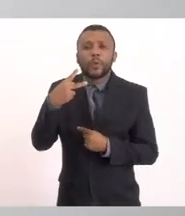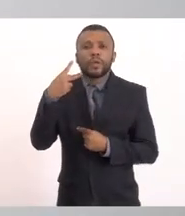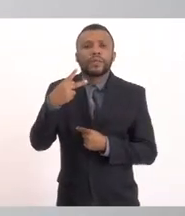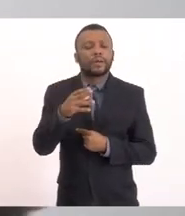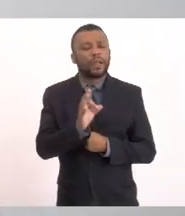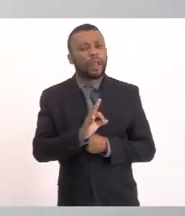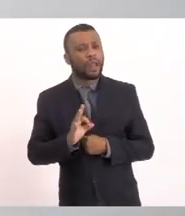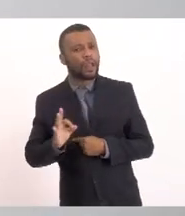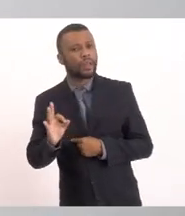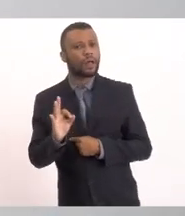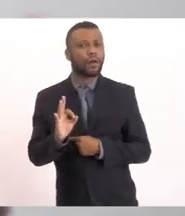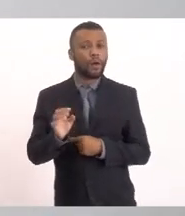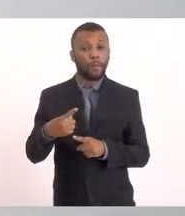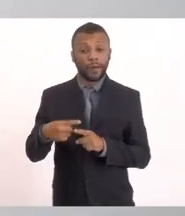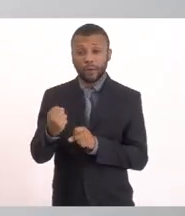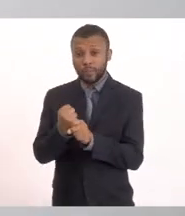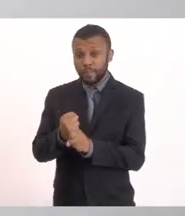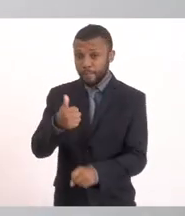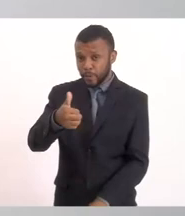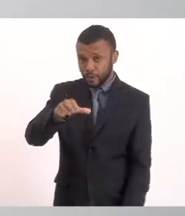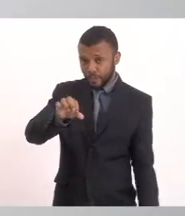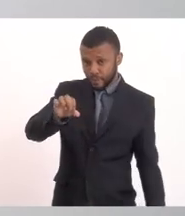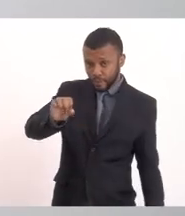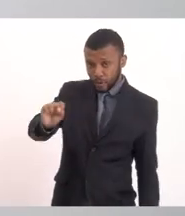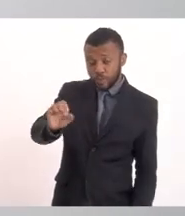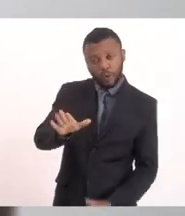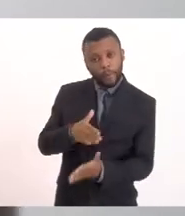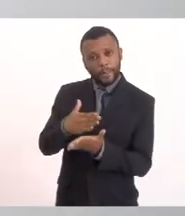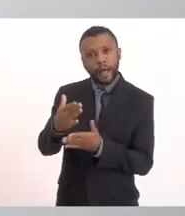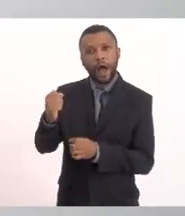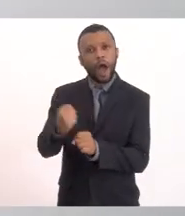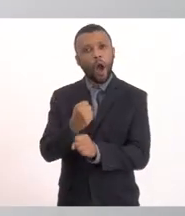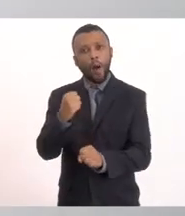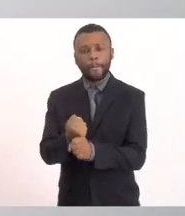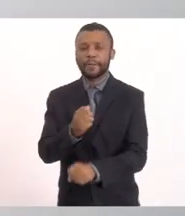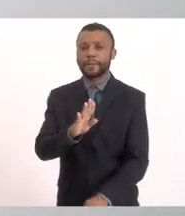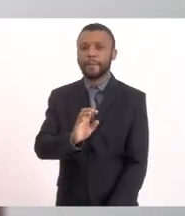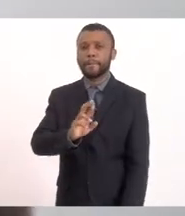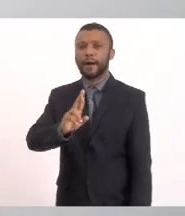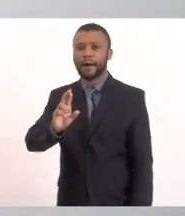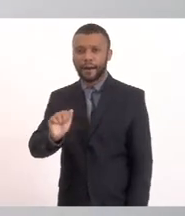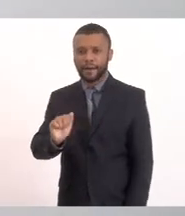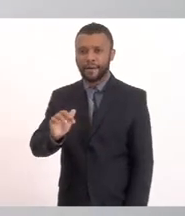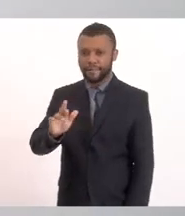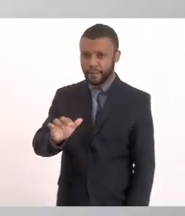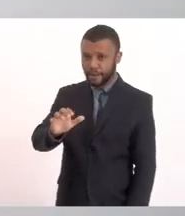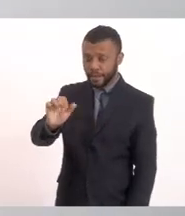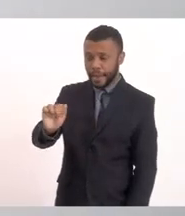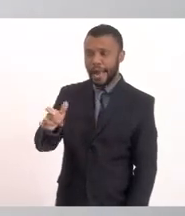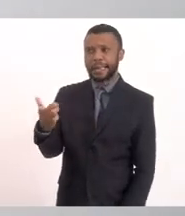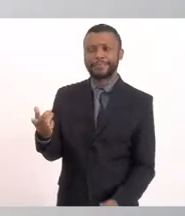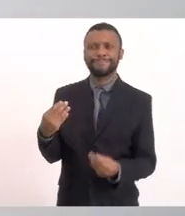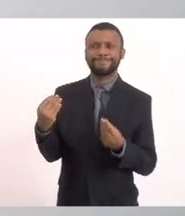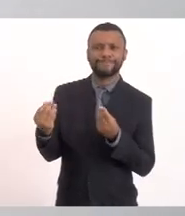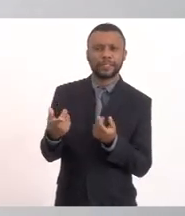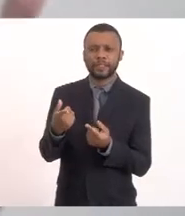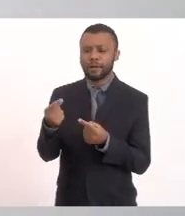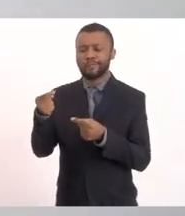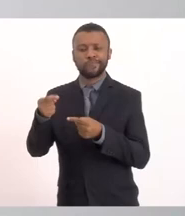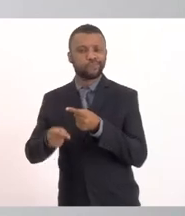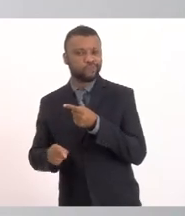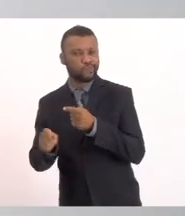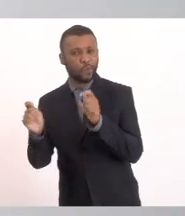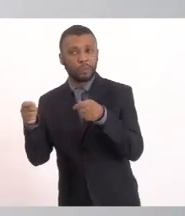política Porque em 98 Começaram a fazer a Barra Franca Ah, não deu certo Aí parou Continuaram Em 2002